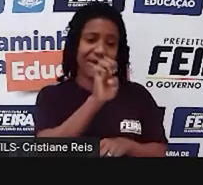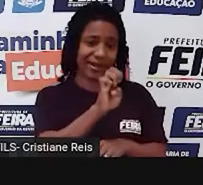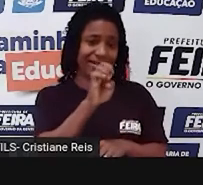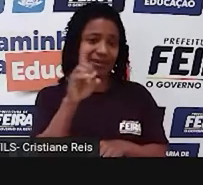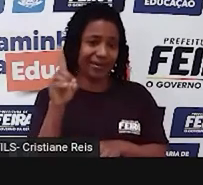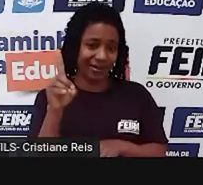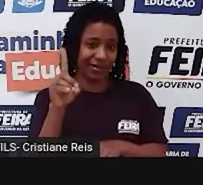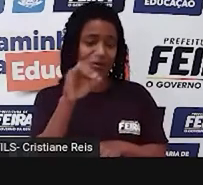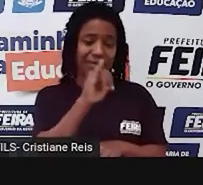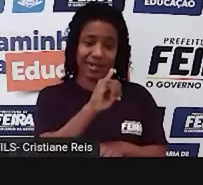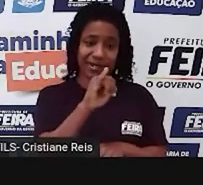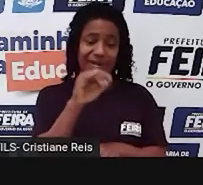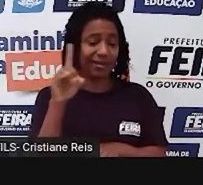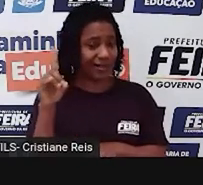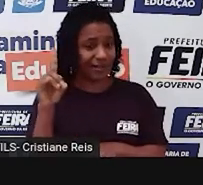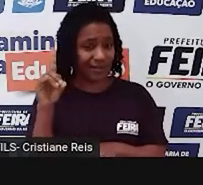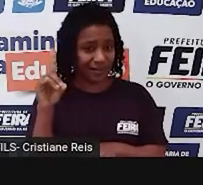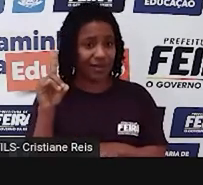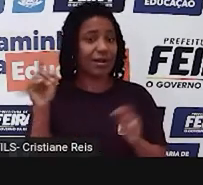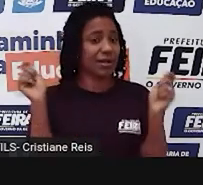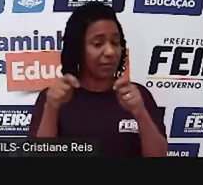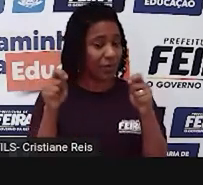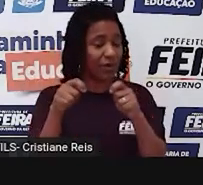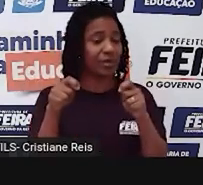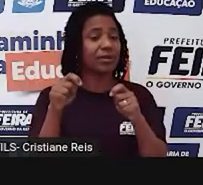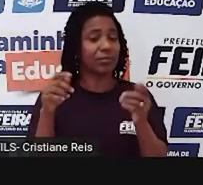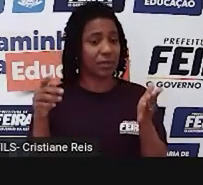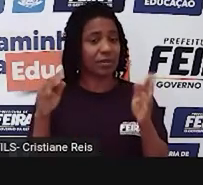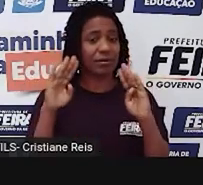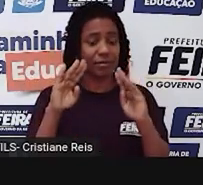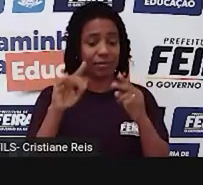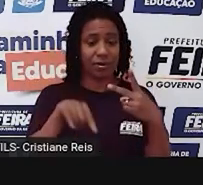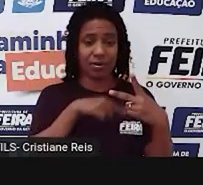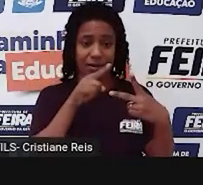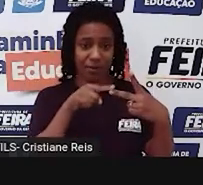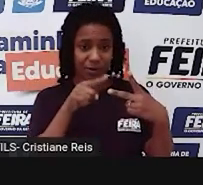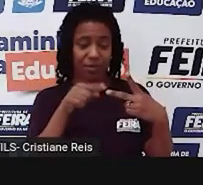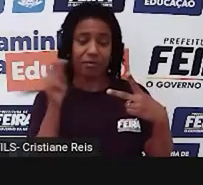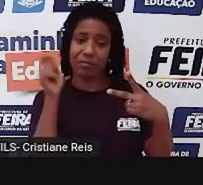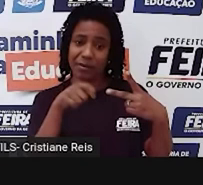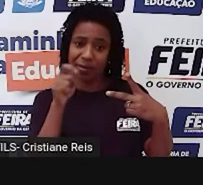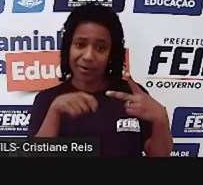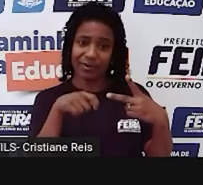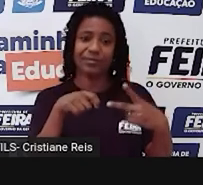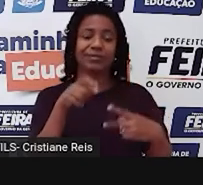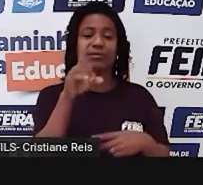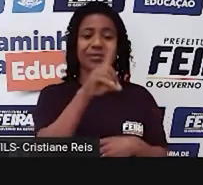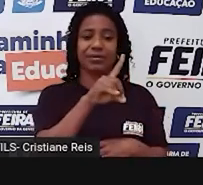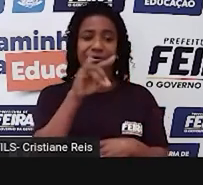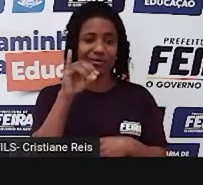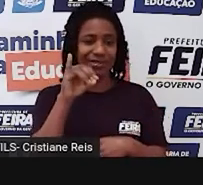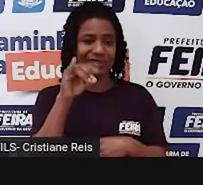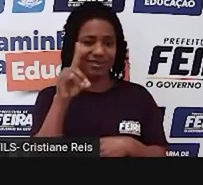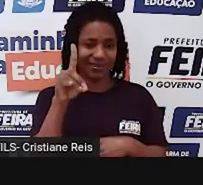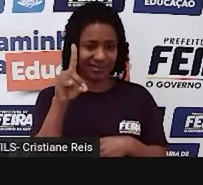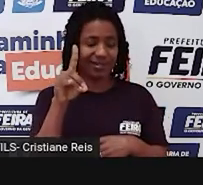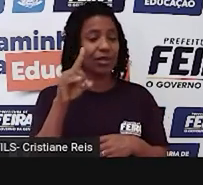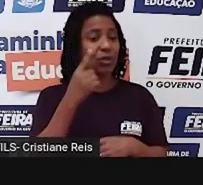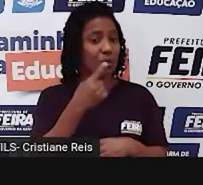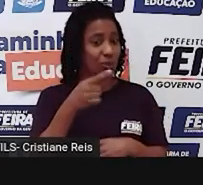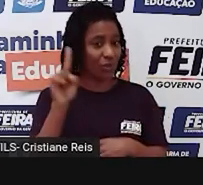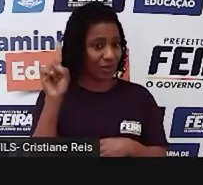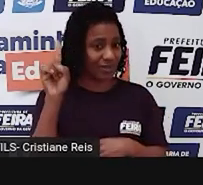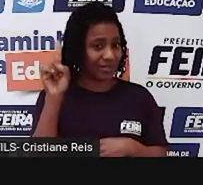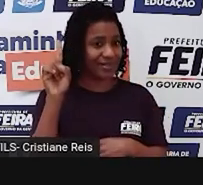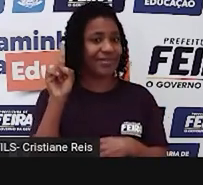um terá a sua forma verbal específica. Para fazer frases na negativa, eu utilizarei a partícula,